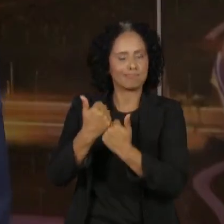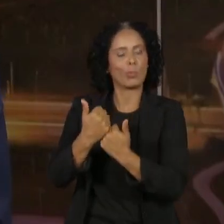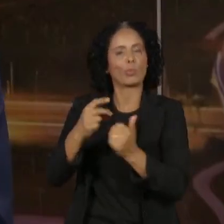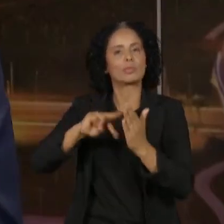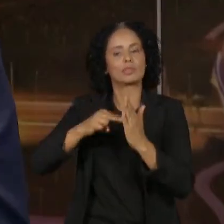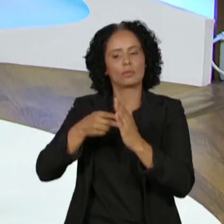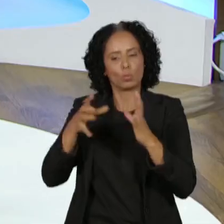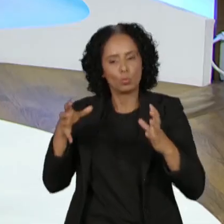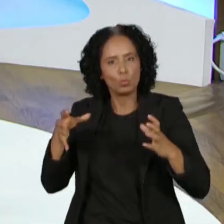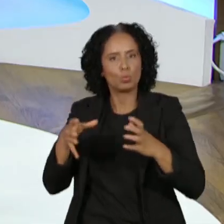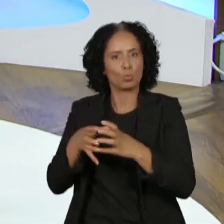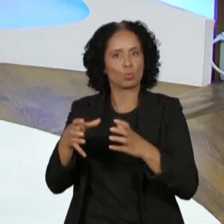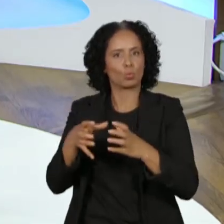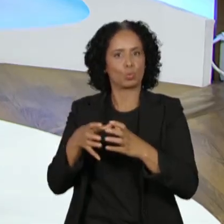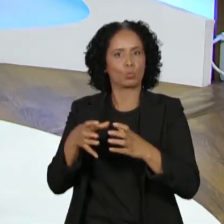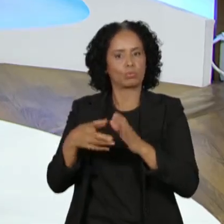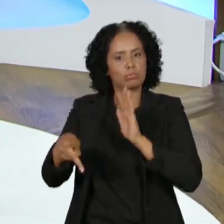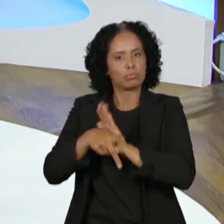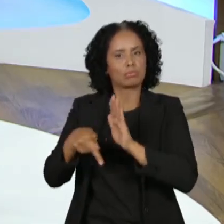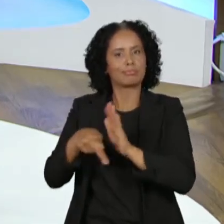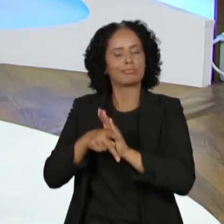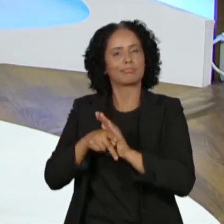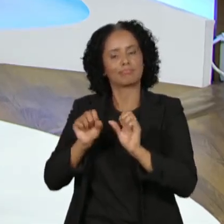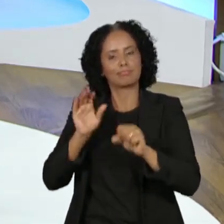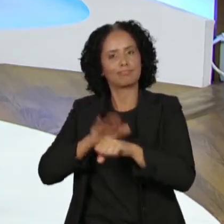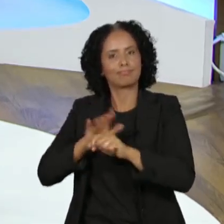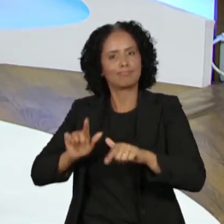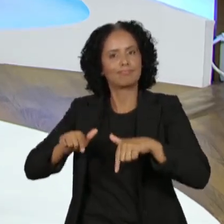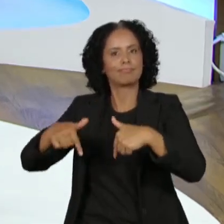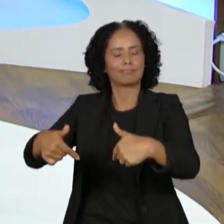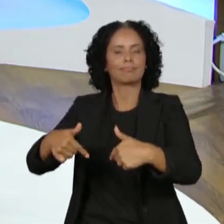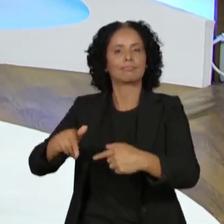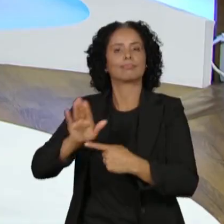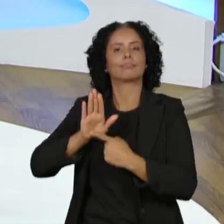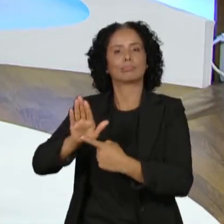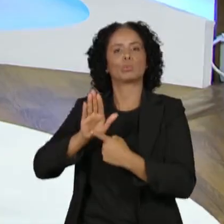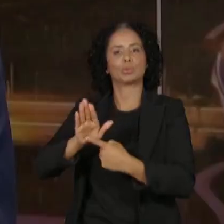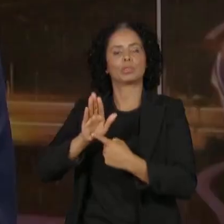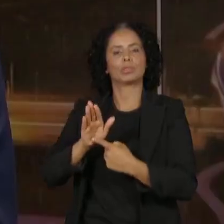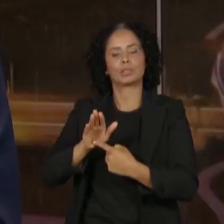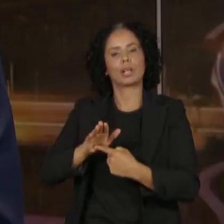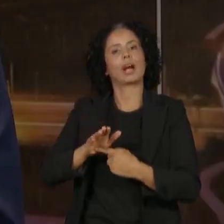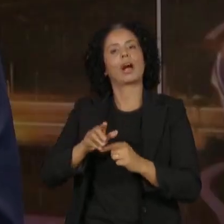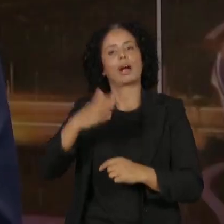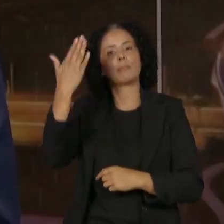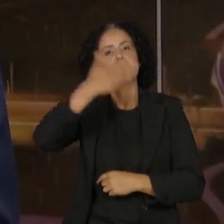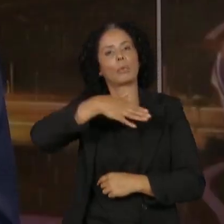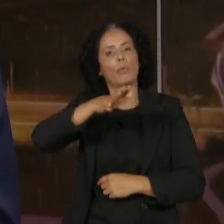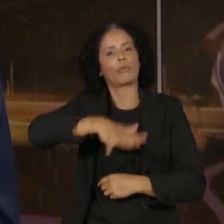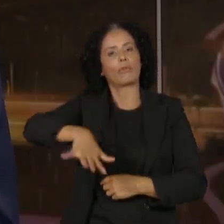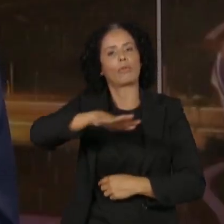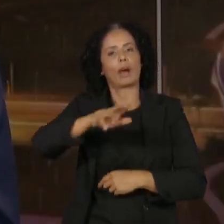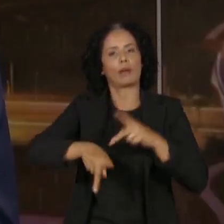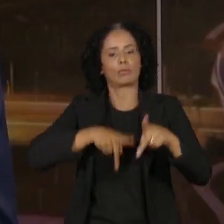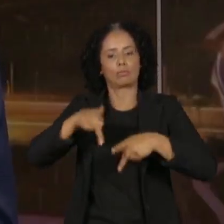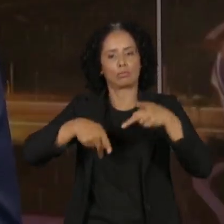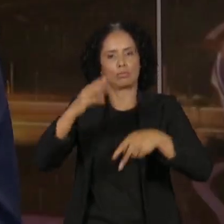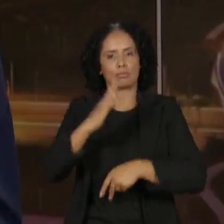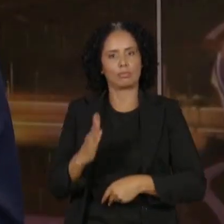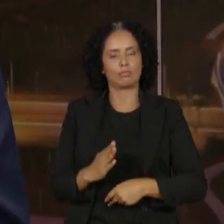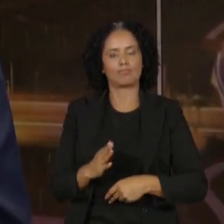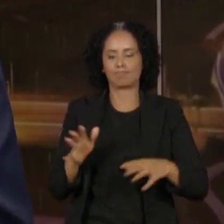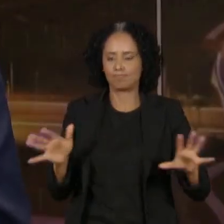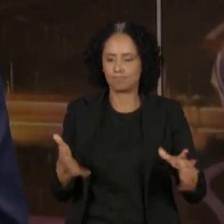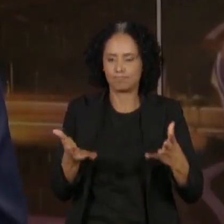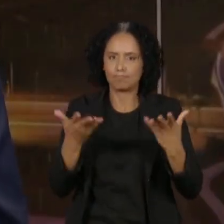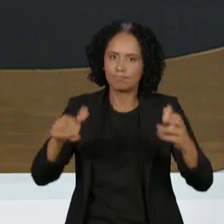equipe, de time, para a gente poder apresentar e responder ao povo brasileiro as necessidades que ele